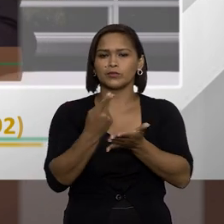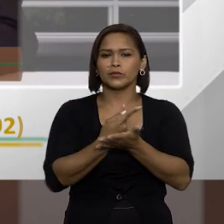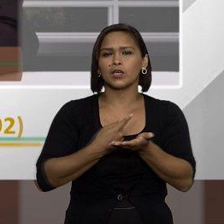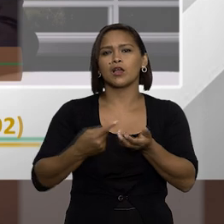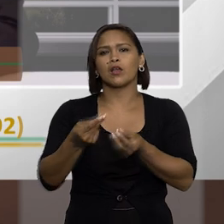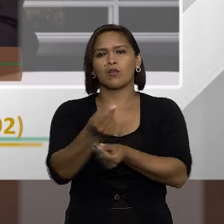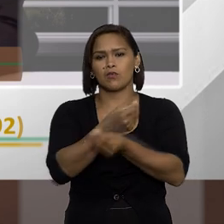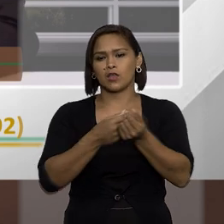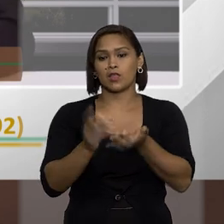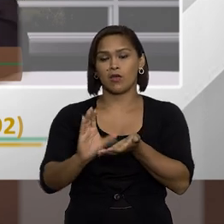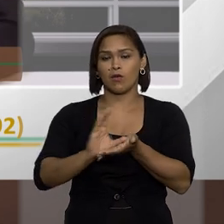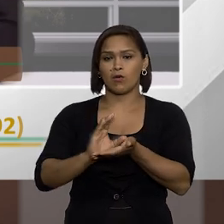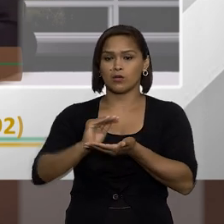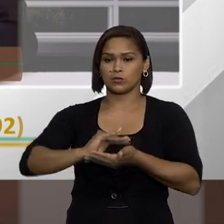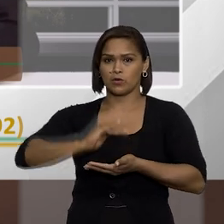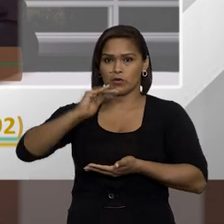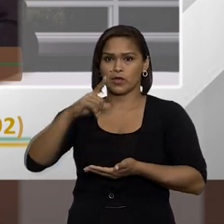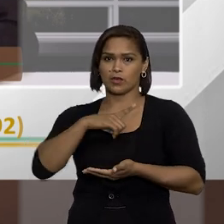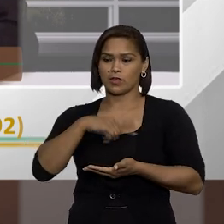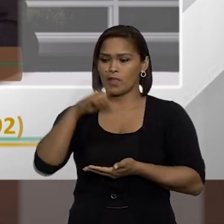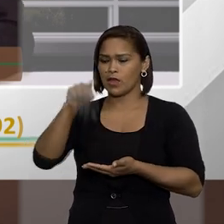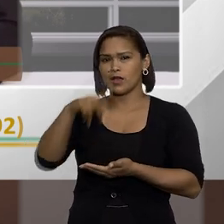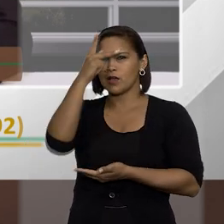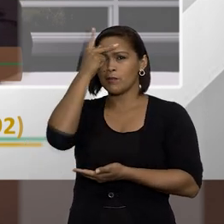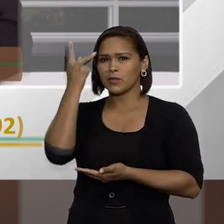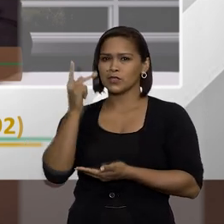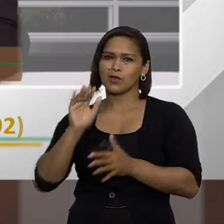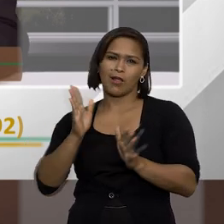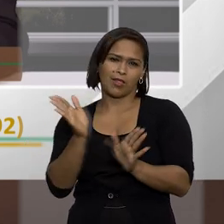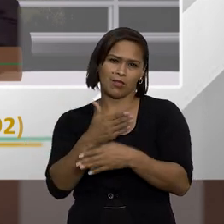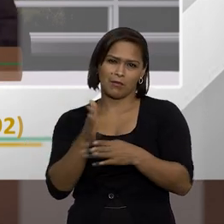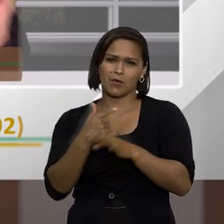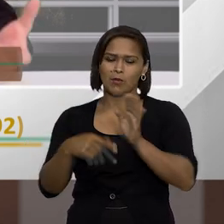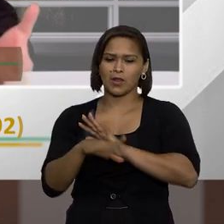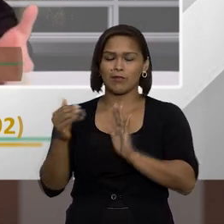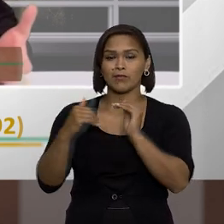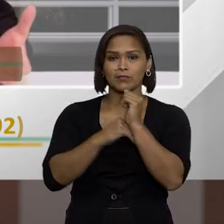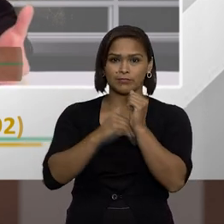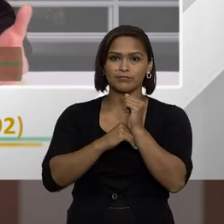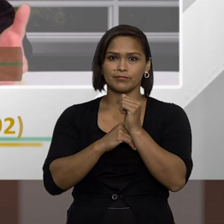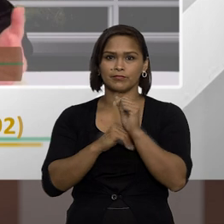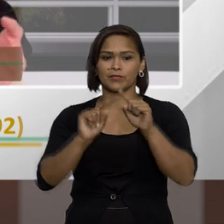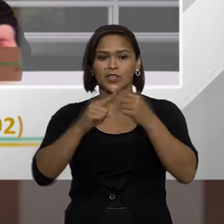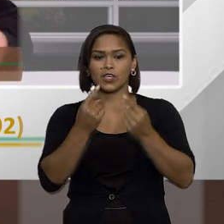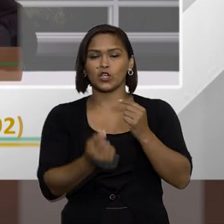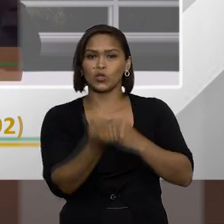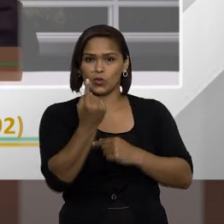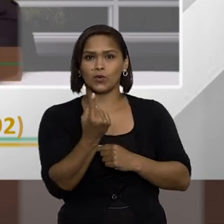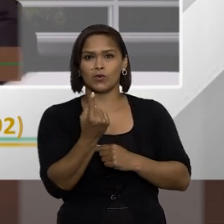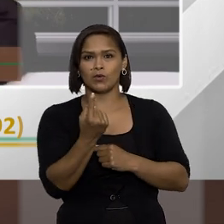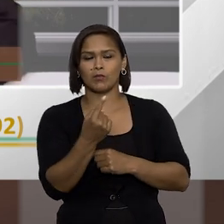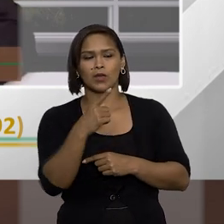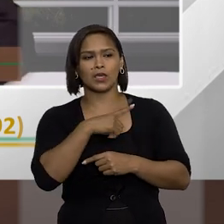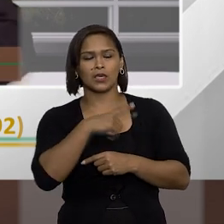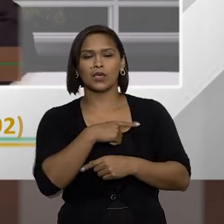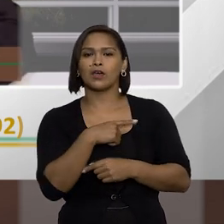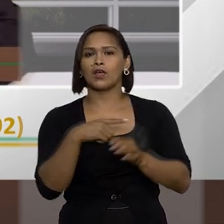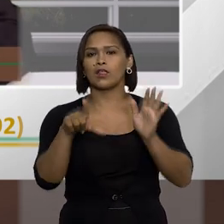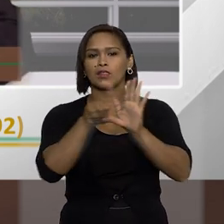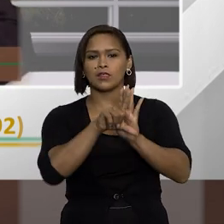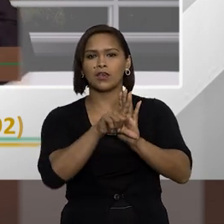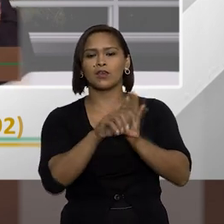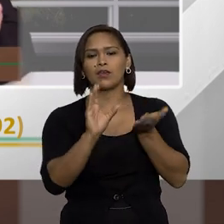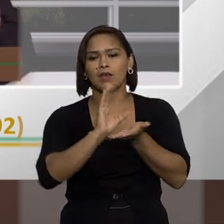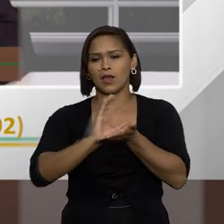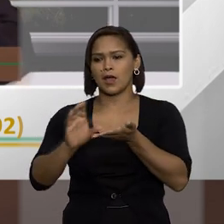e acumulou um patrimônio é claro que essa pessoa ela não é boba ela vai tentar ocultar esse patrimônio e uma das sanções que nós